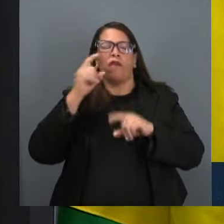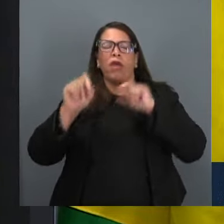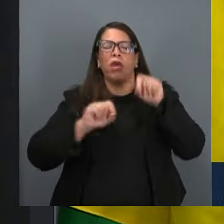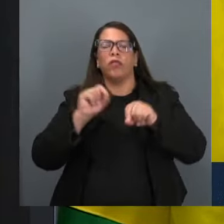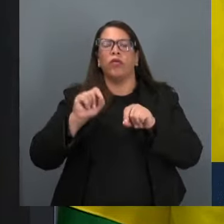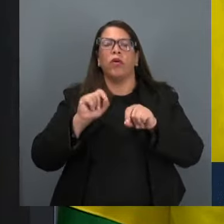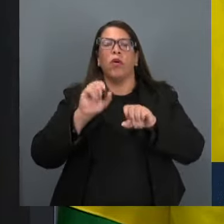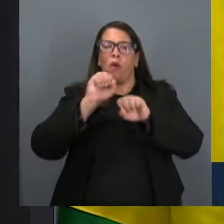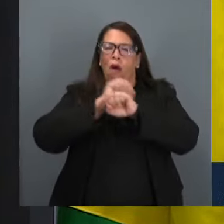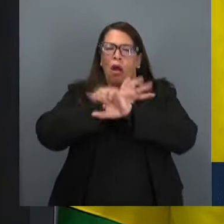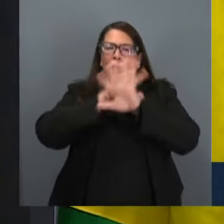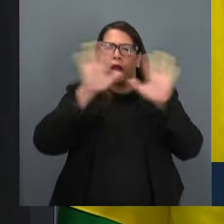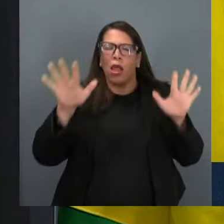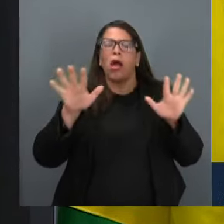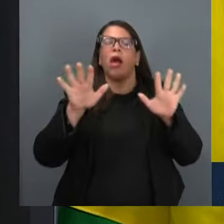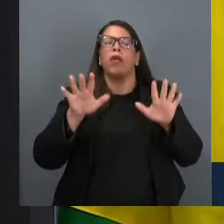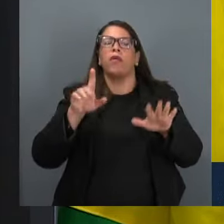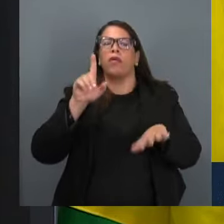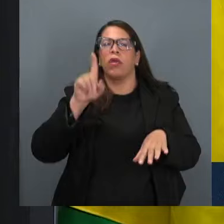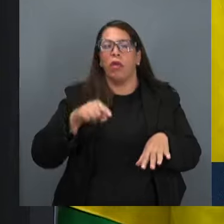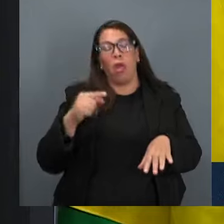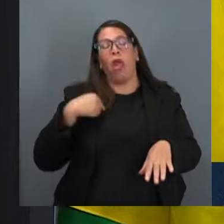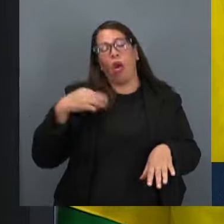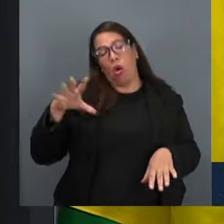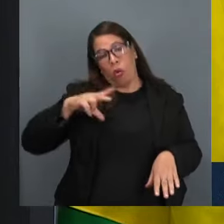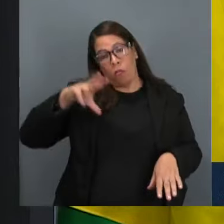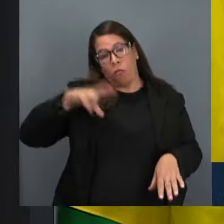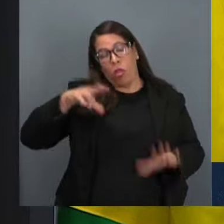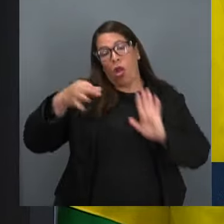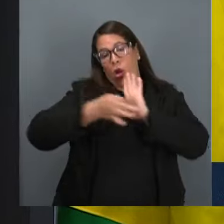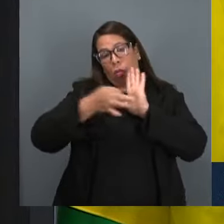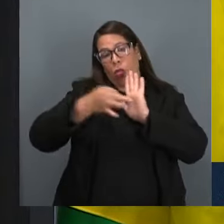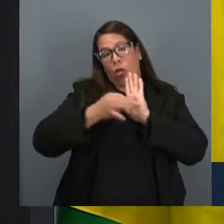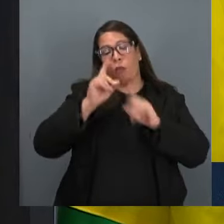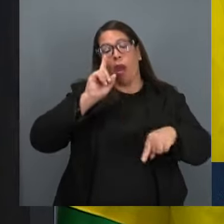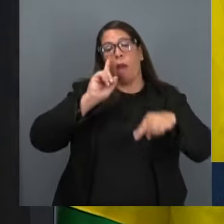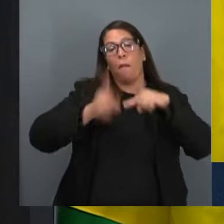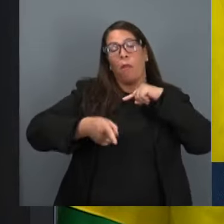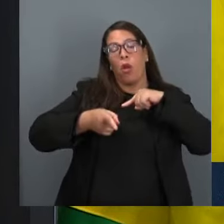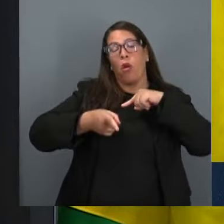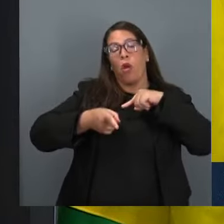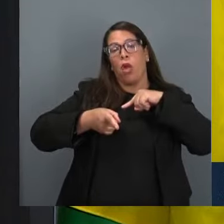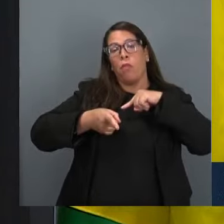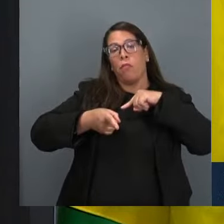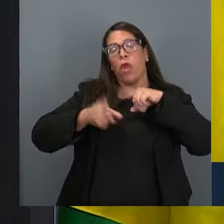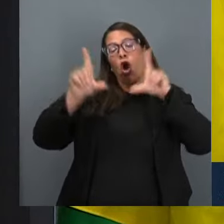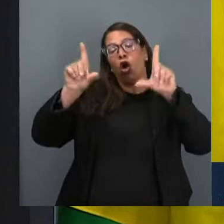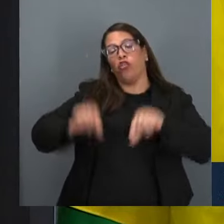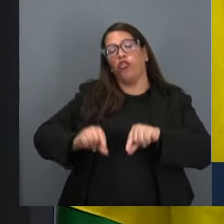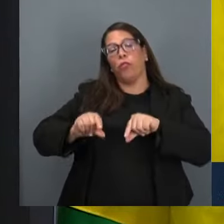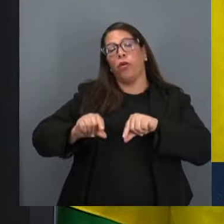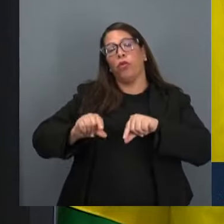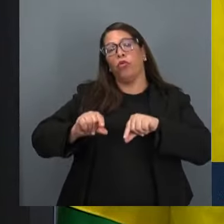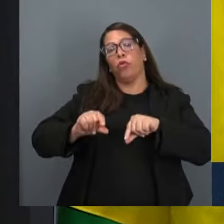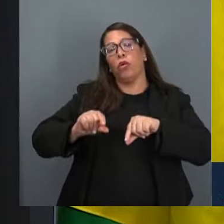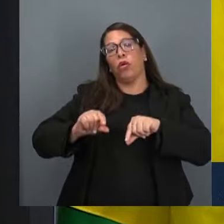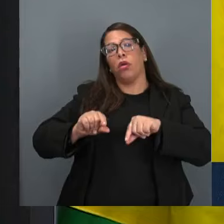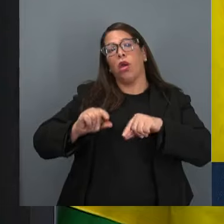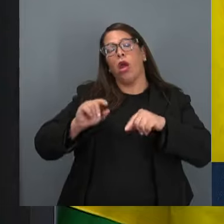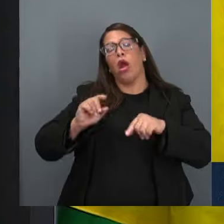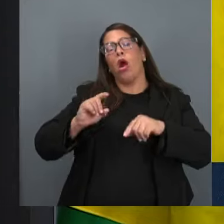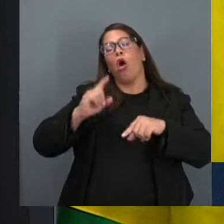clara, para mim, é inibir a difusão de investidas contra